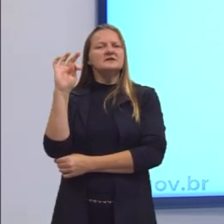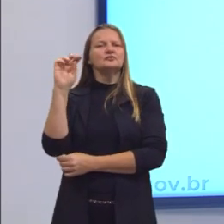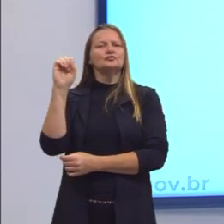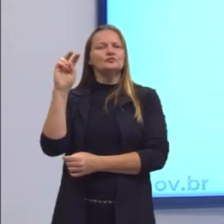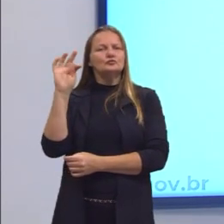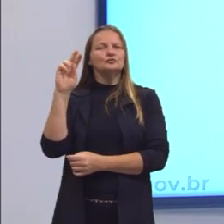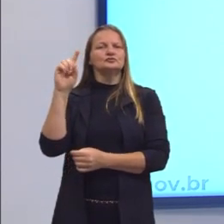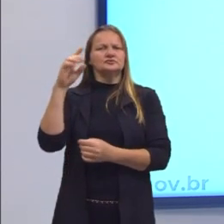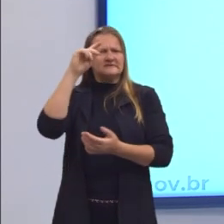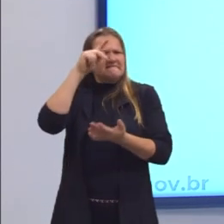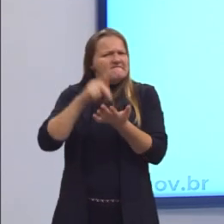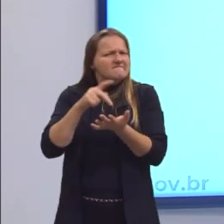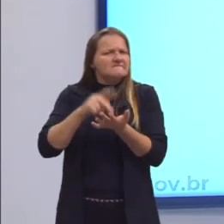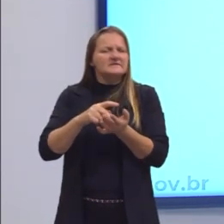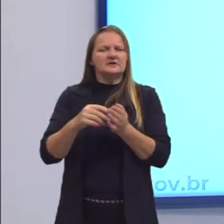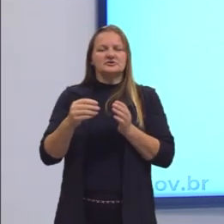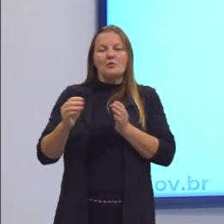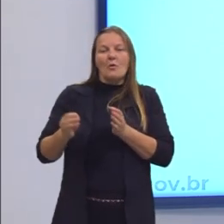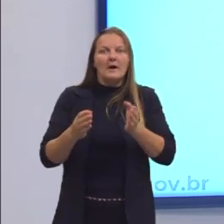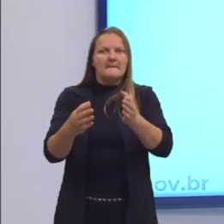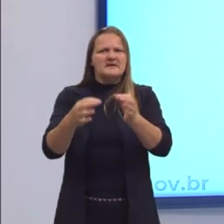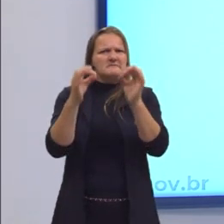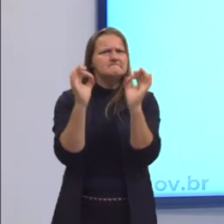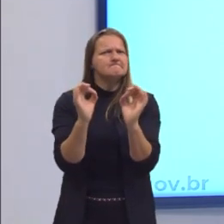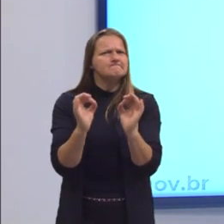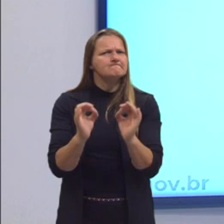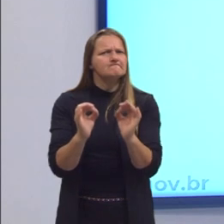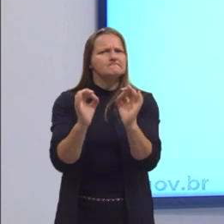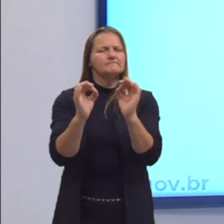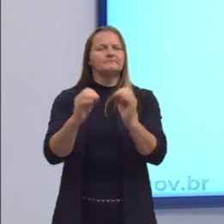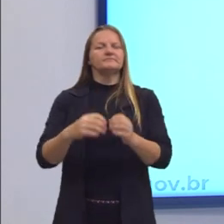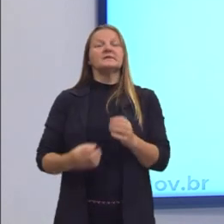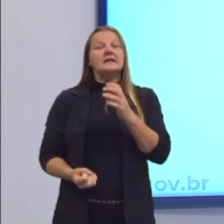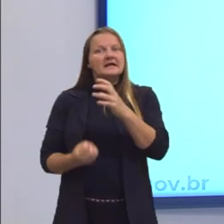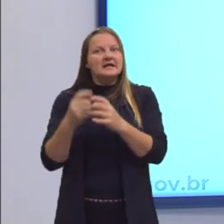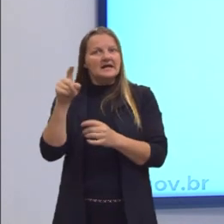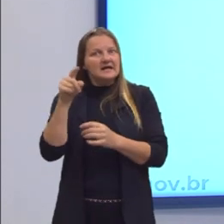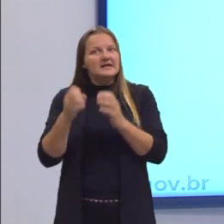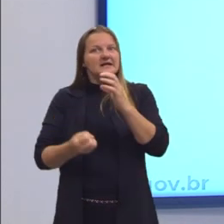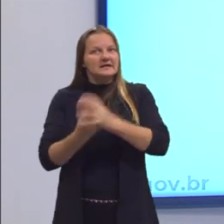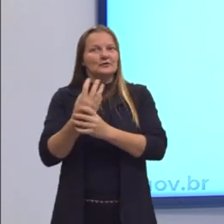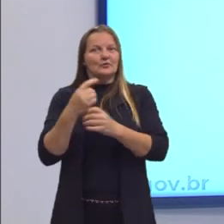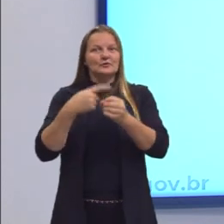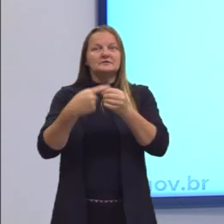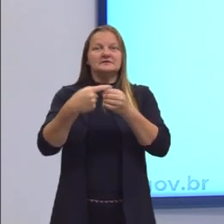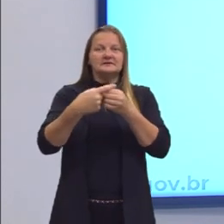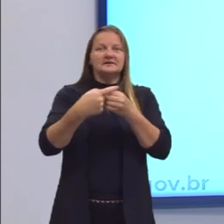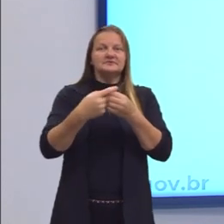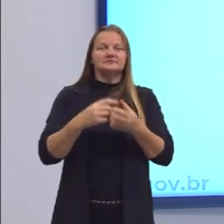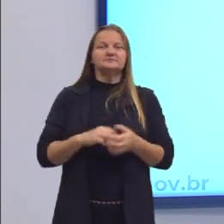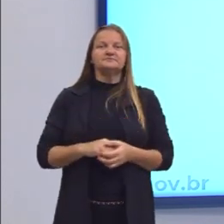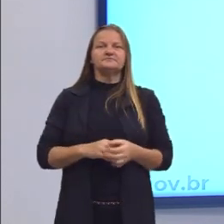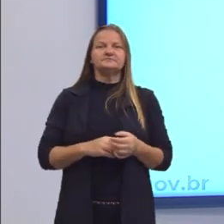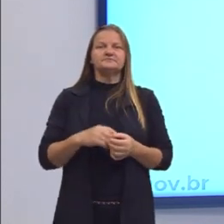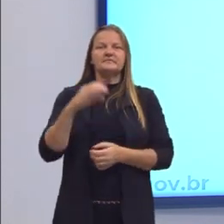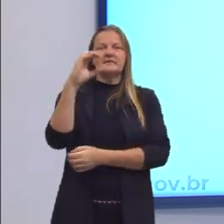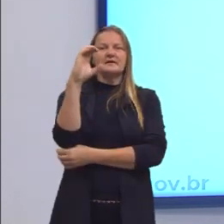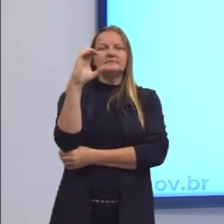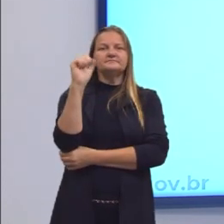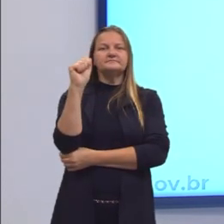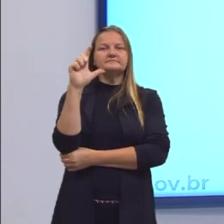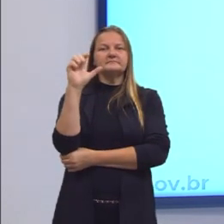um caminho correto. Ele cria uma cidade utópica, Calípolis,